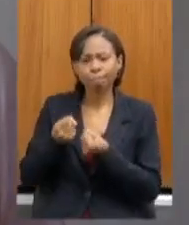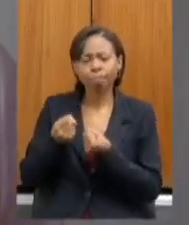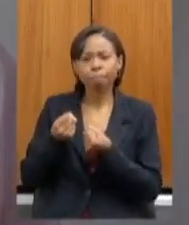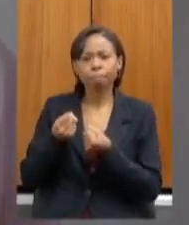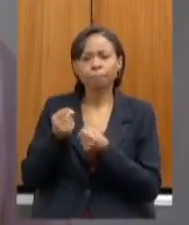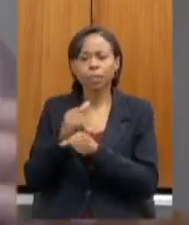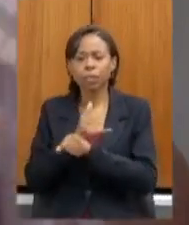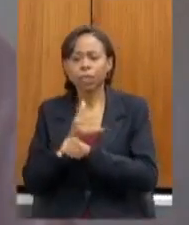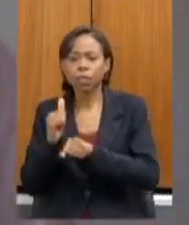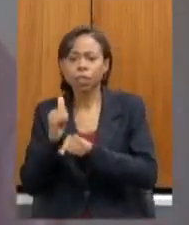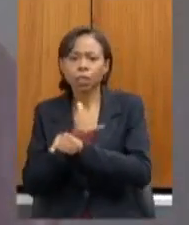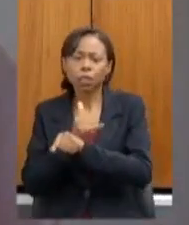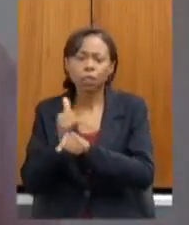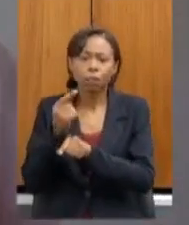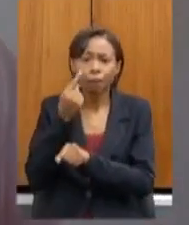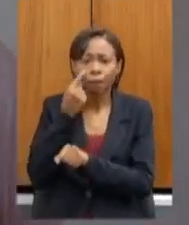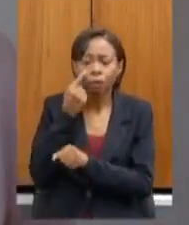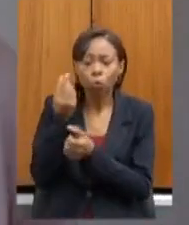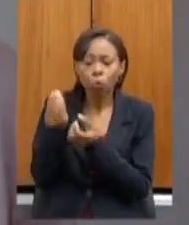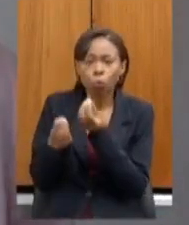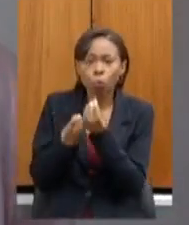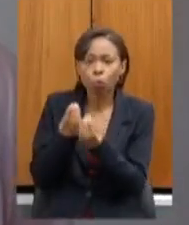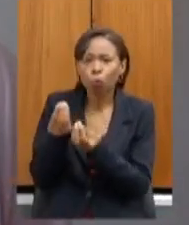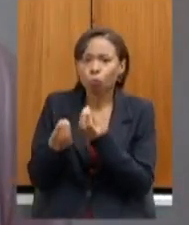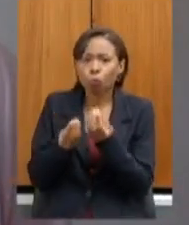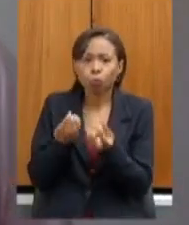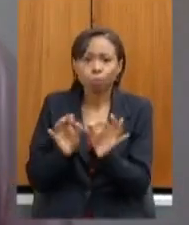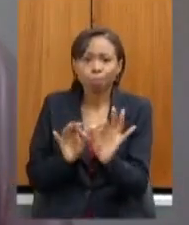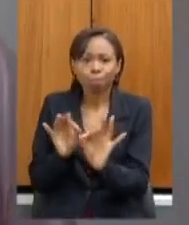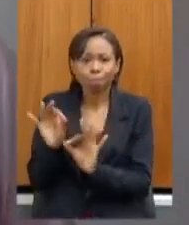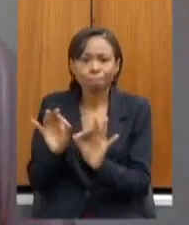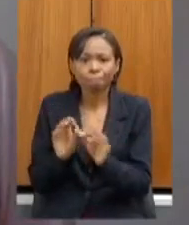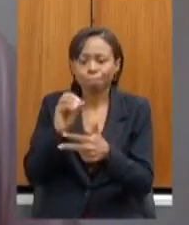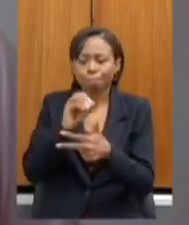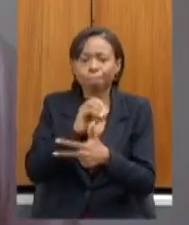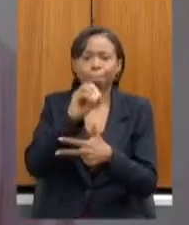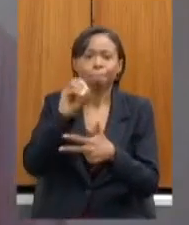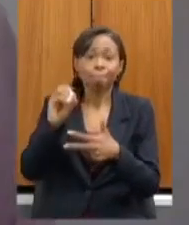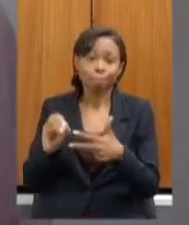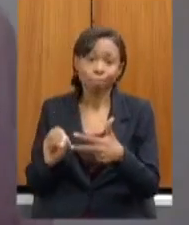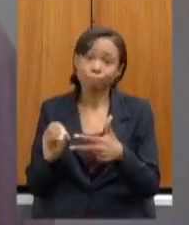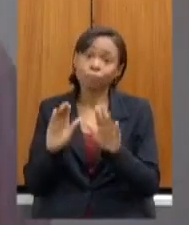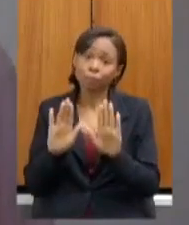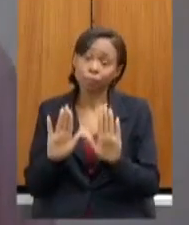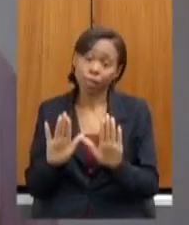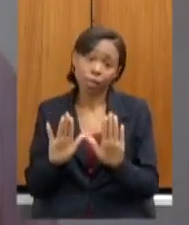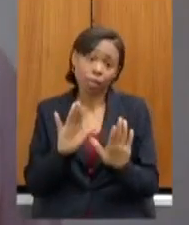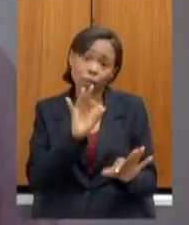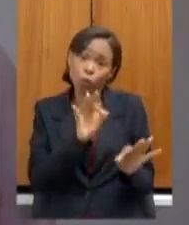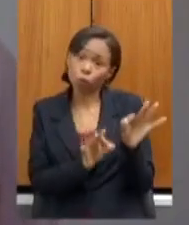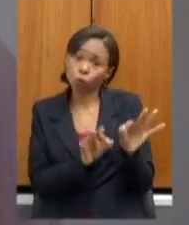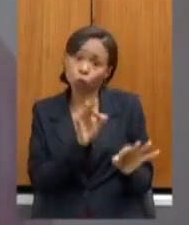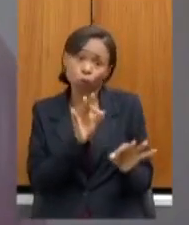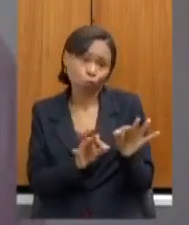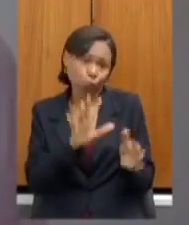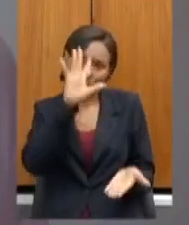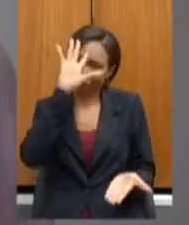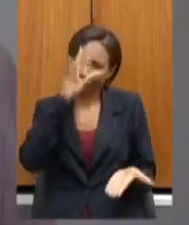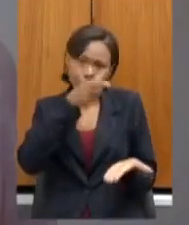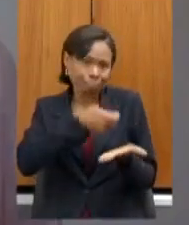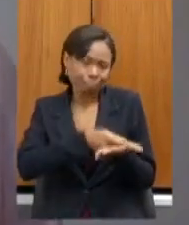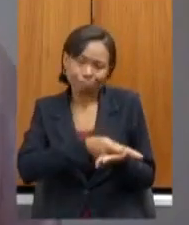estratégias para amparar e para a preparação do Enem mas decisão judicial a gente precisa